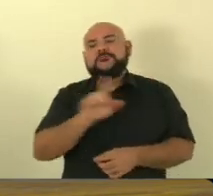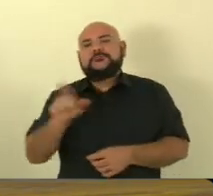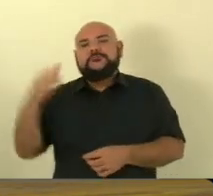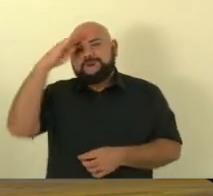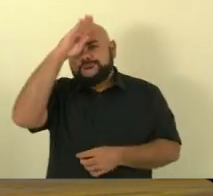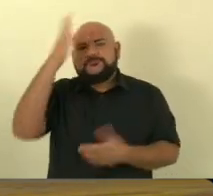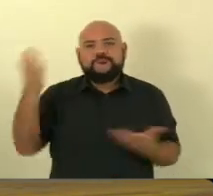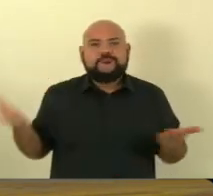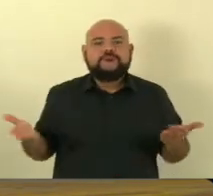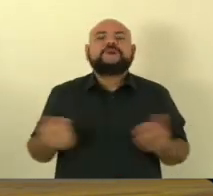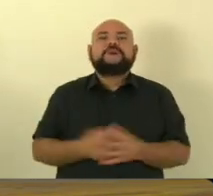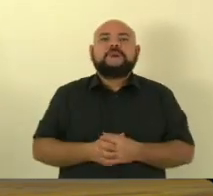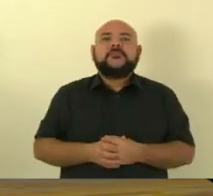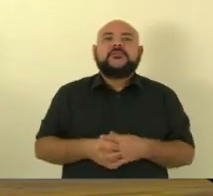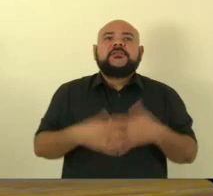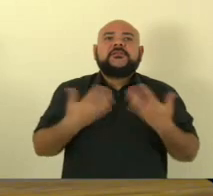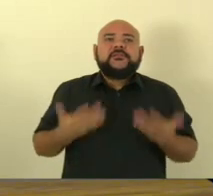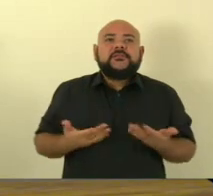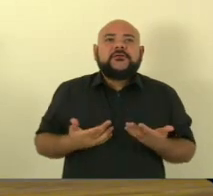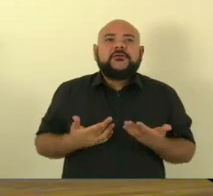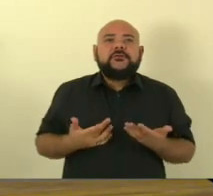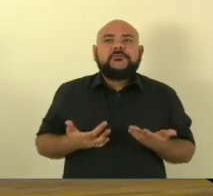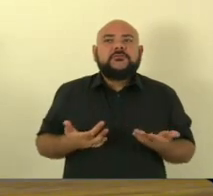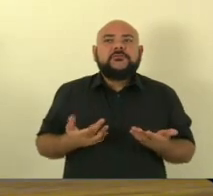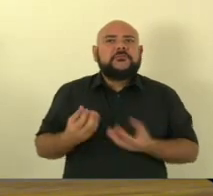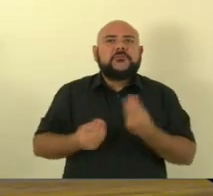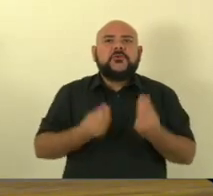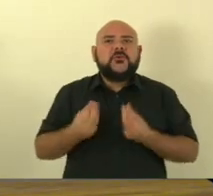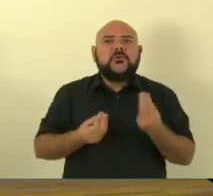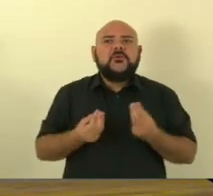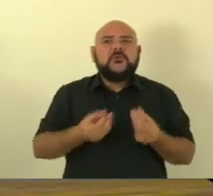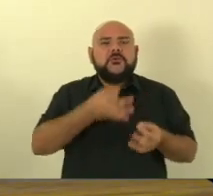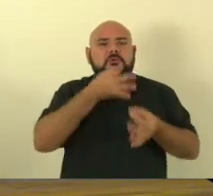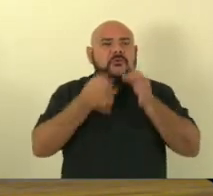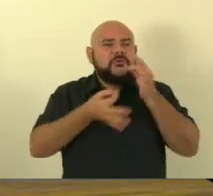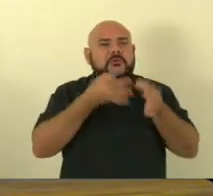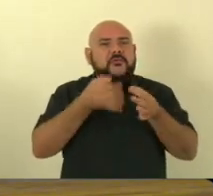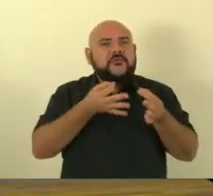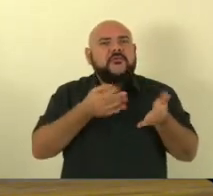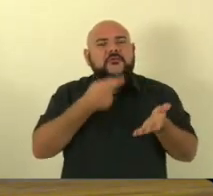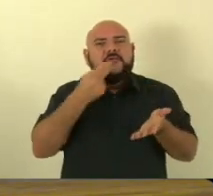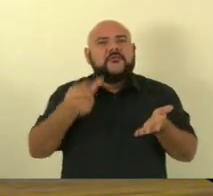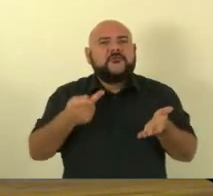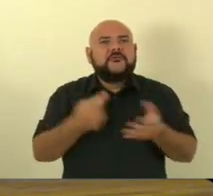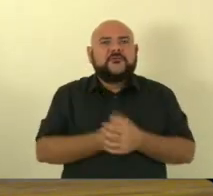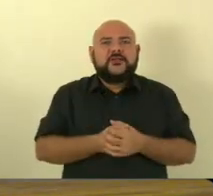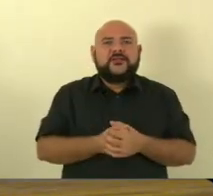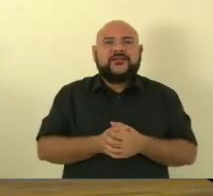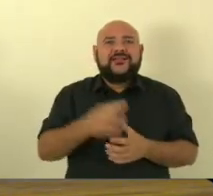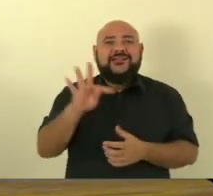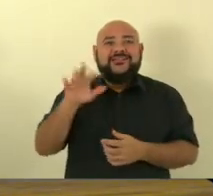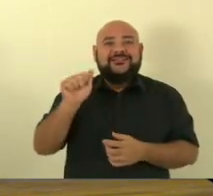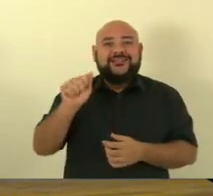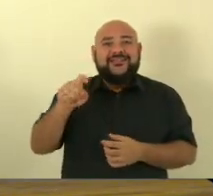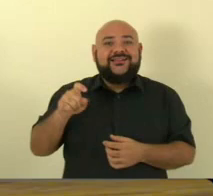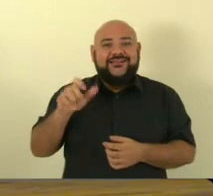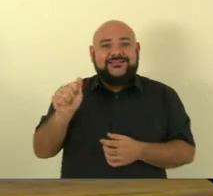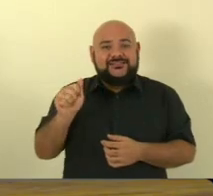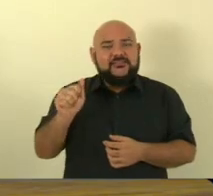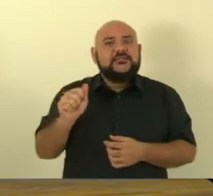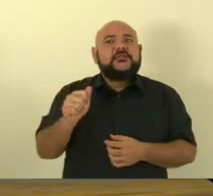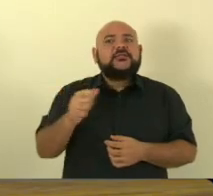governo assumir no país e dizer que a taxa de 13,75 era como se